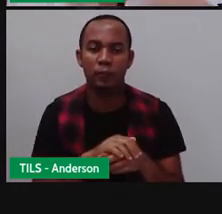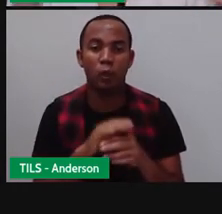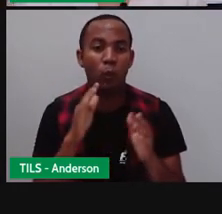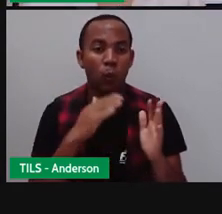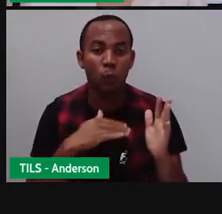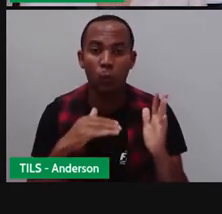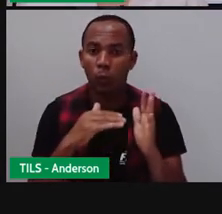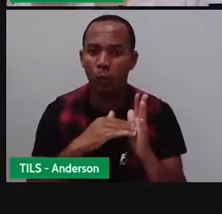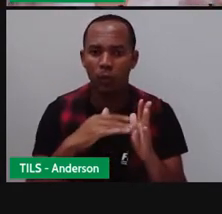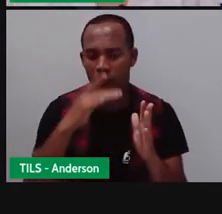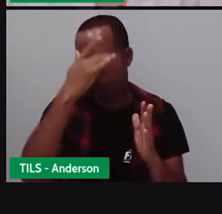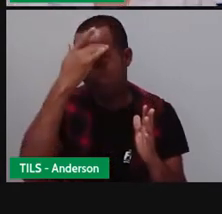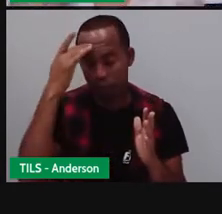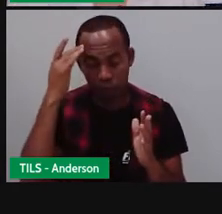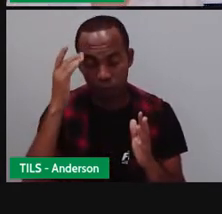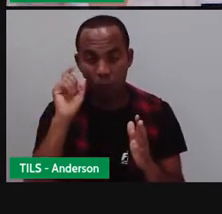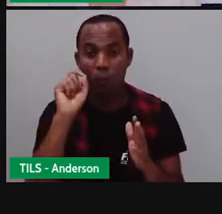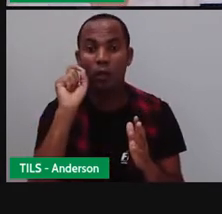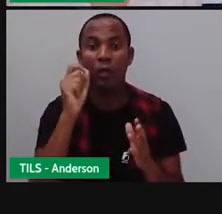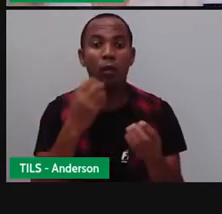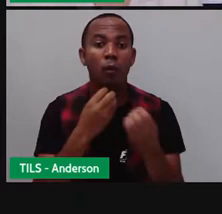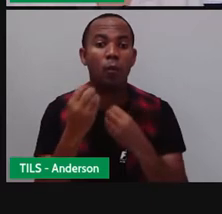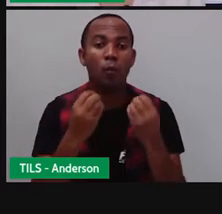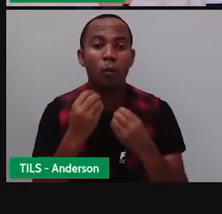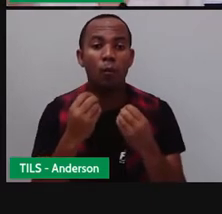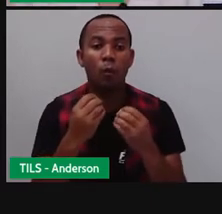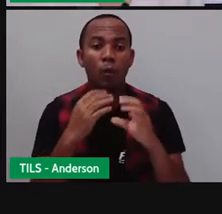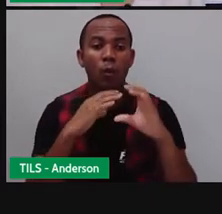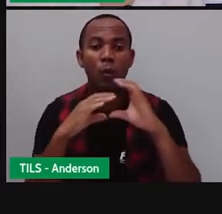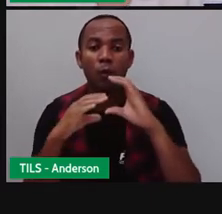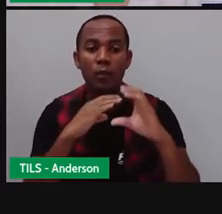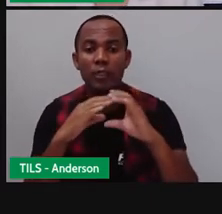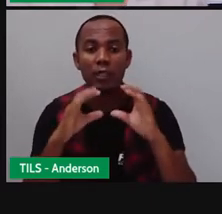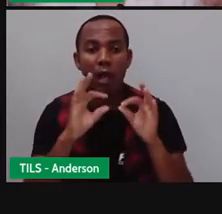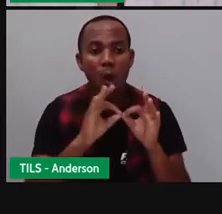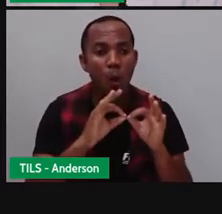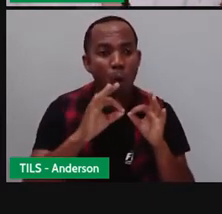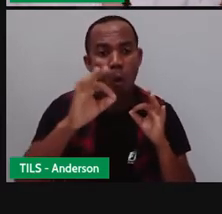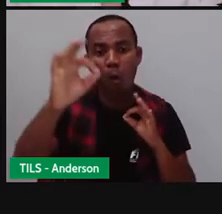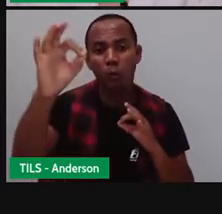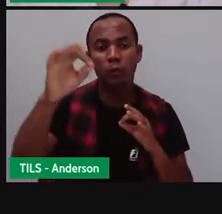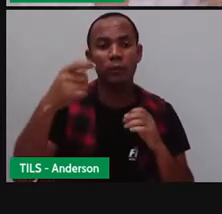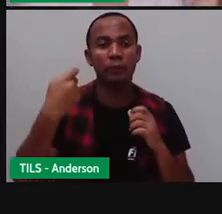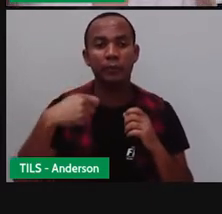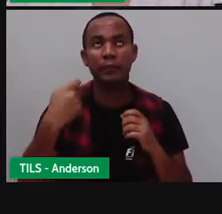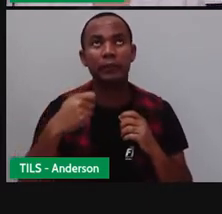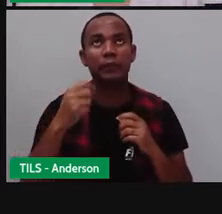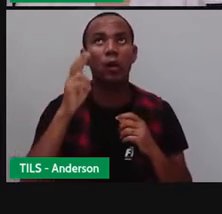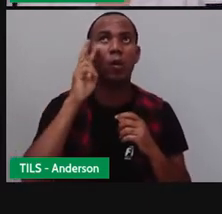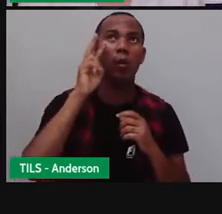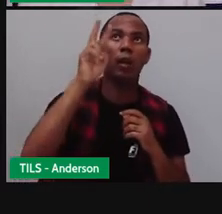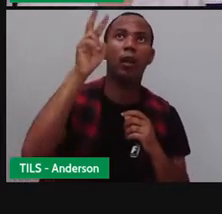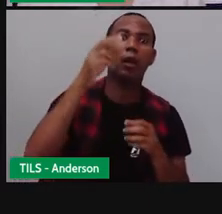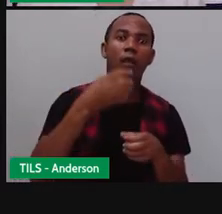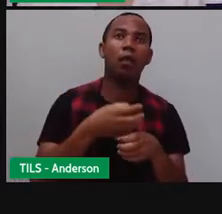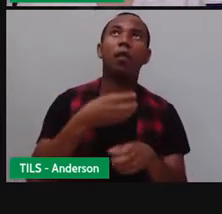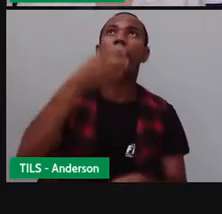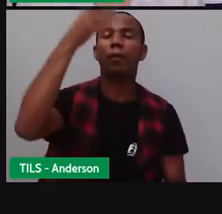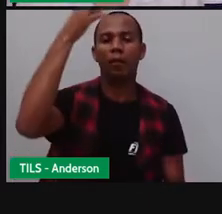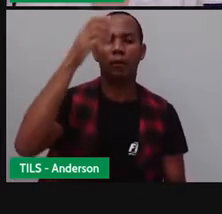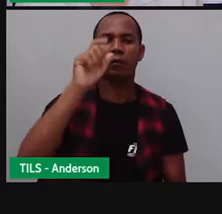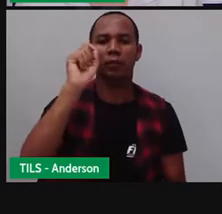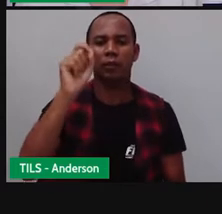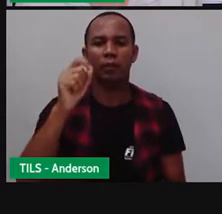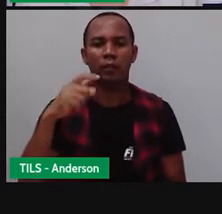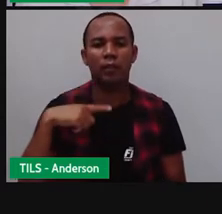todo mundo, meu Deus, se conseguisse se comunicar a longas distâncias, sem precisar estar olhando torres e tal, foram criadas o quê?